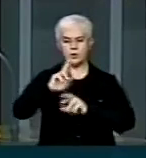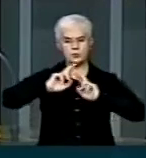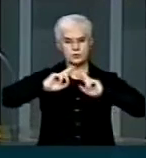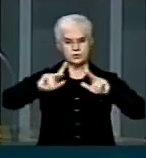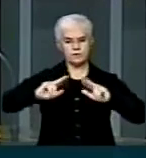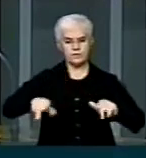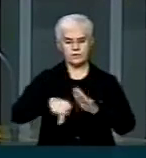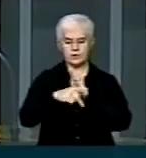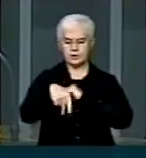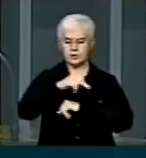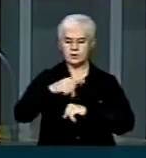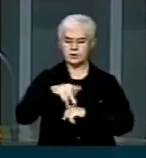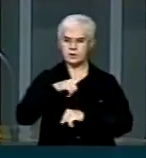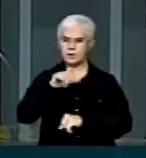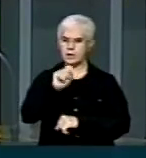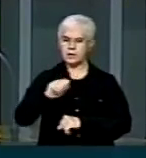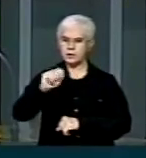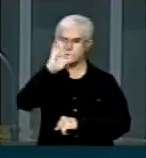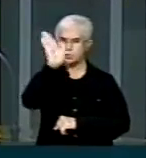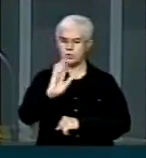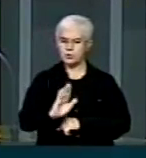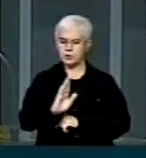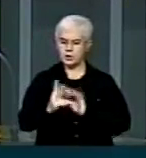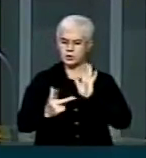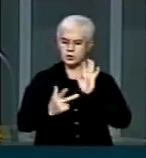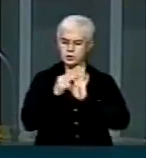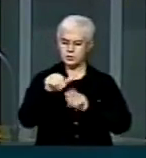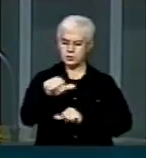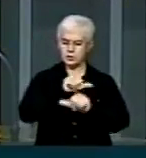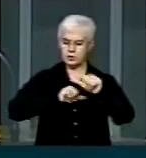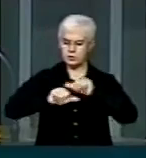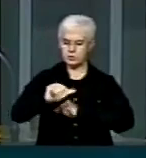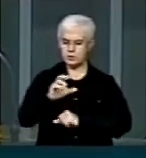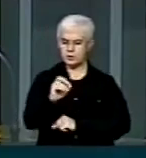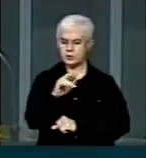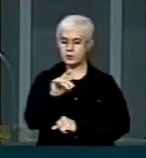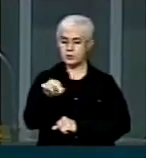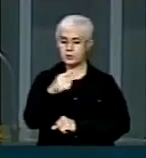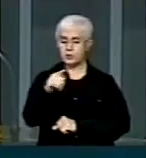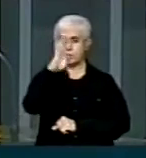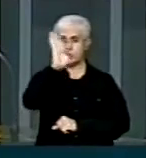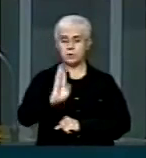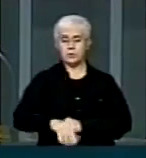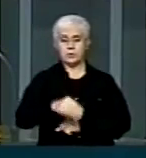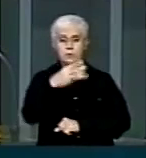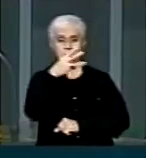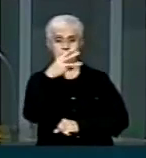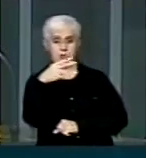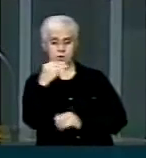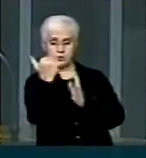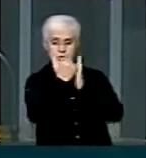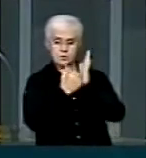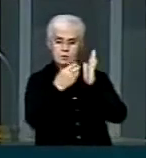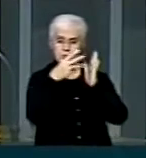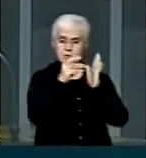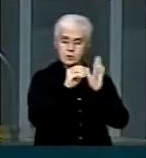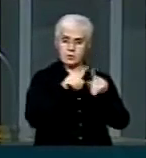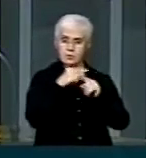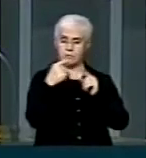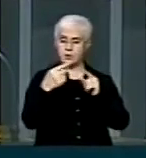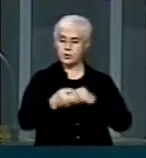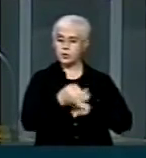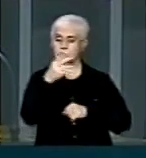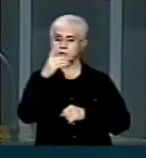Segundo a Associação Brasileira de Transplante de Órgãos, o Brasil ocupa o trigésimo lugar quando o número de transplantantes